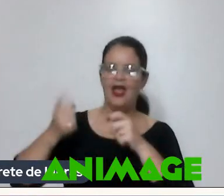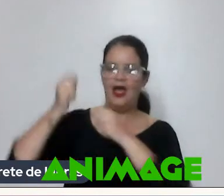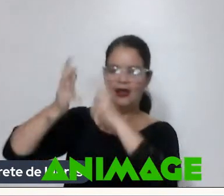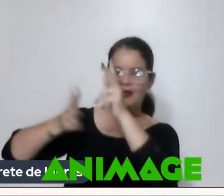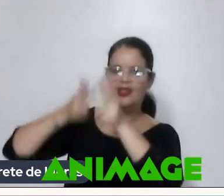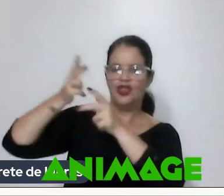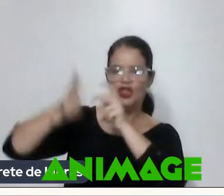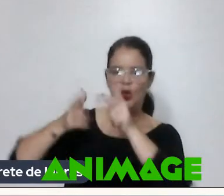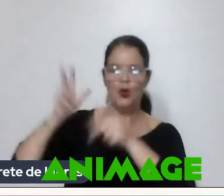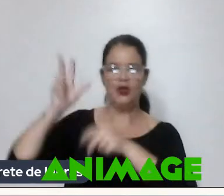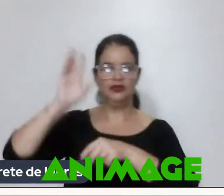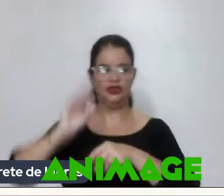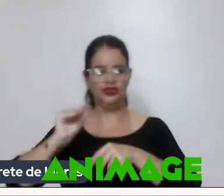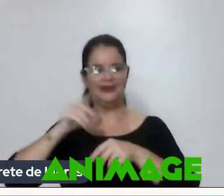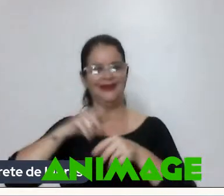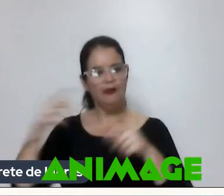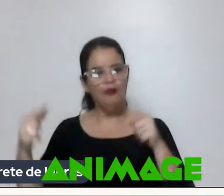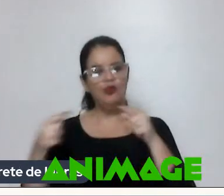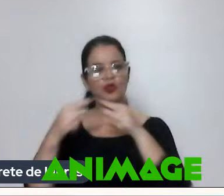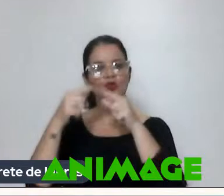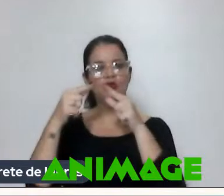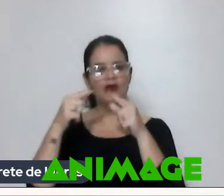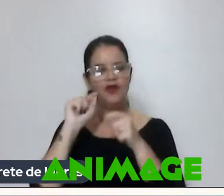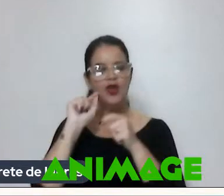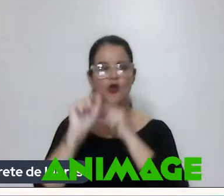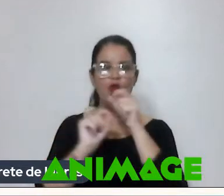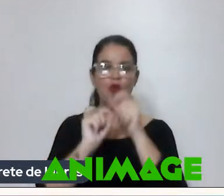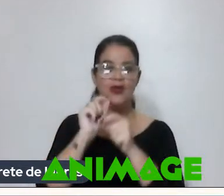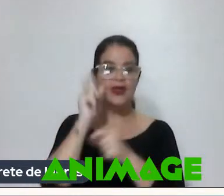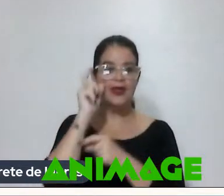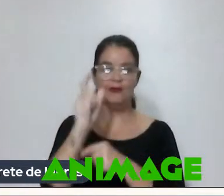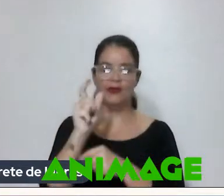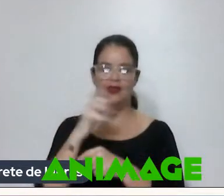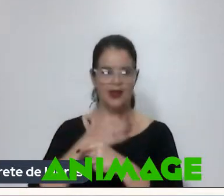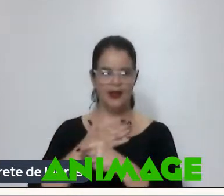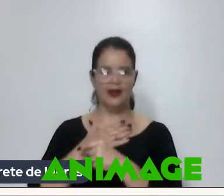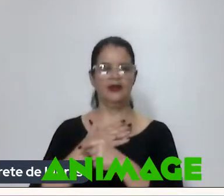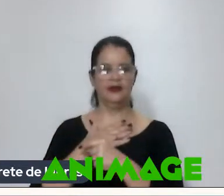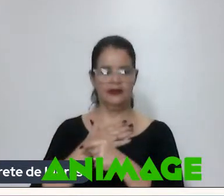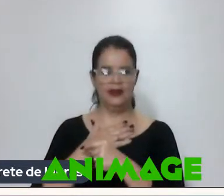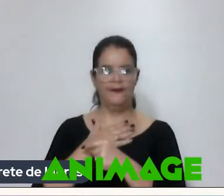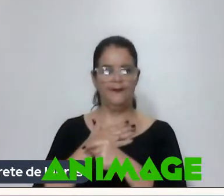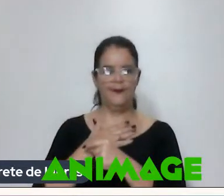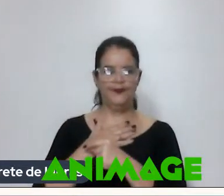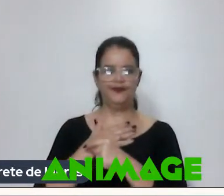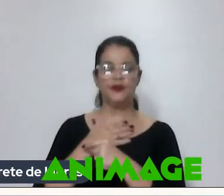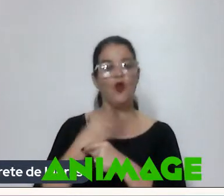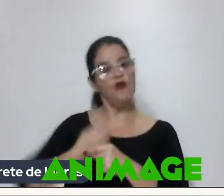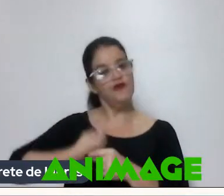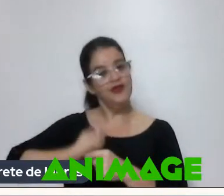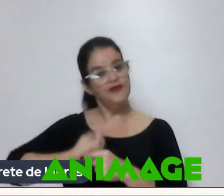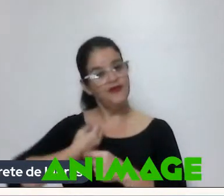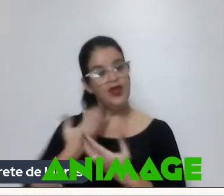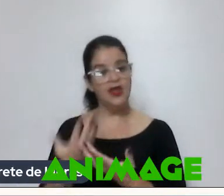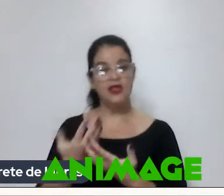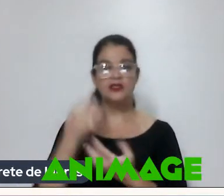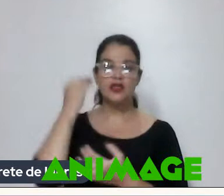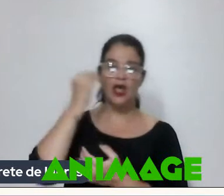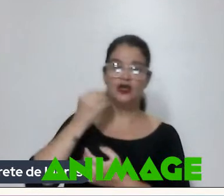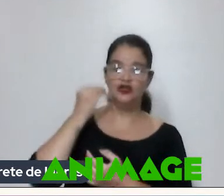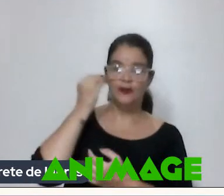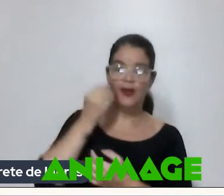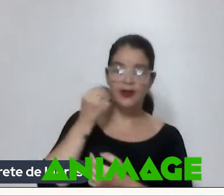Então assim Tem muito a ver Com o que eu Com o que me interessa Como vivência Como experiência